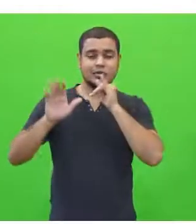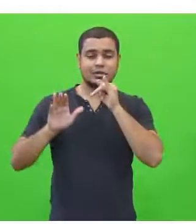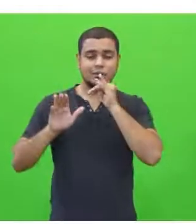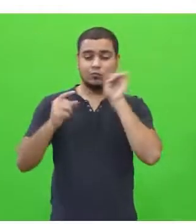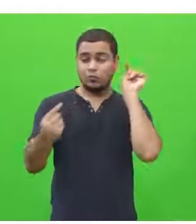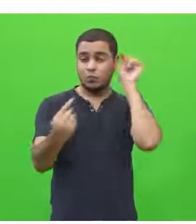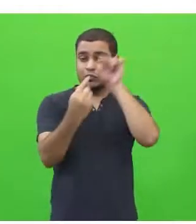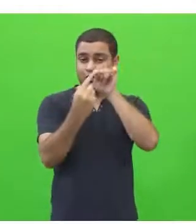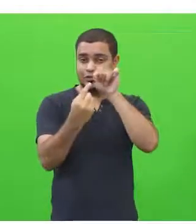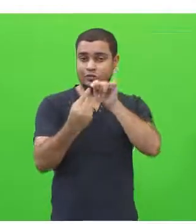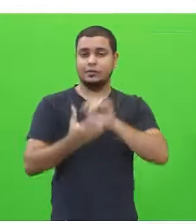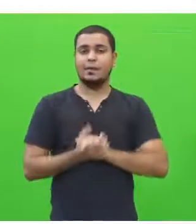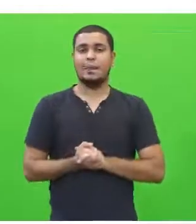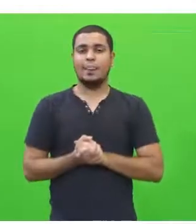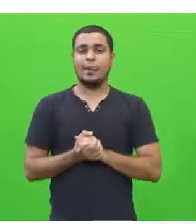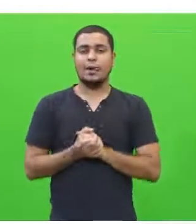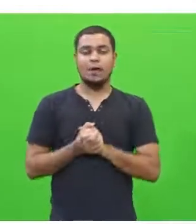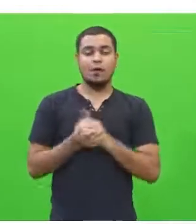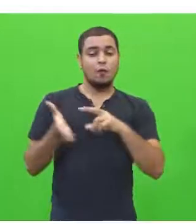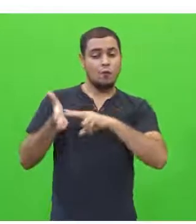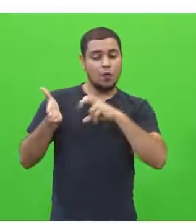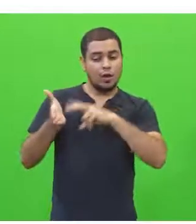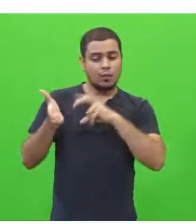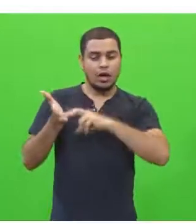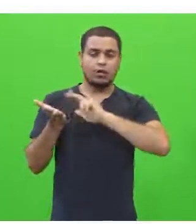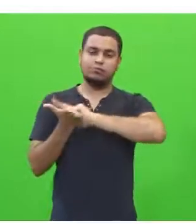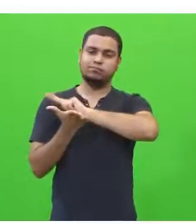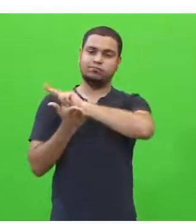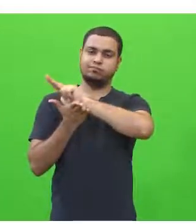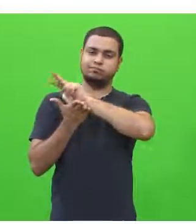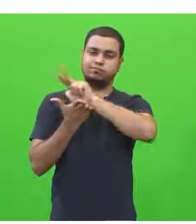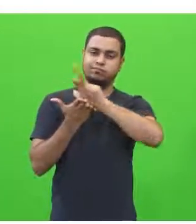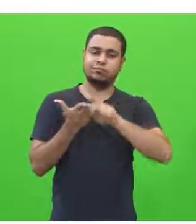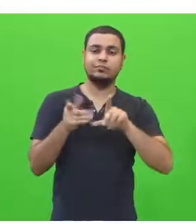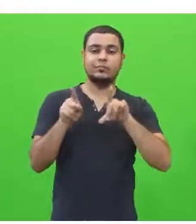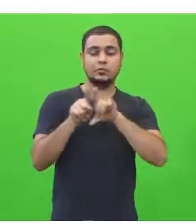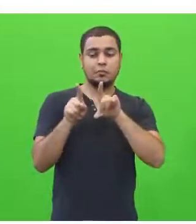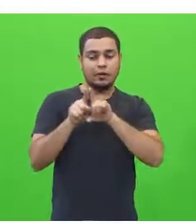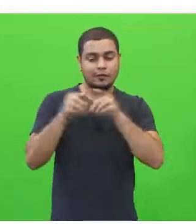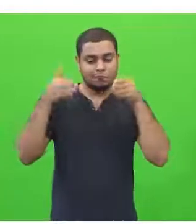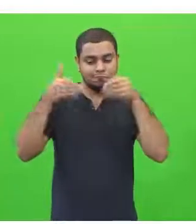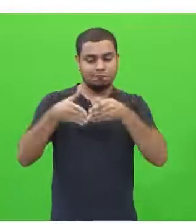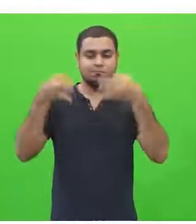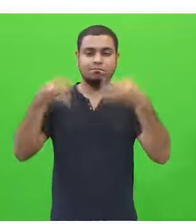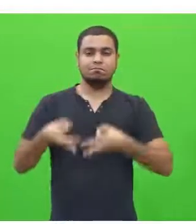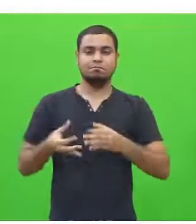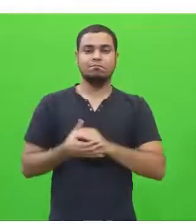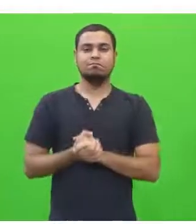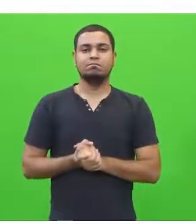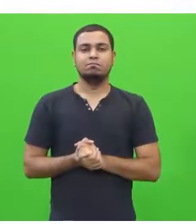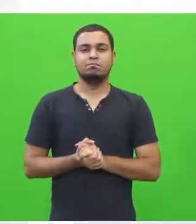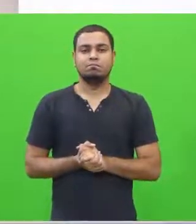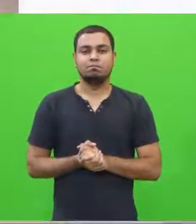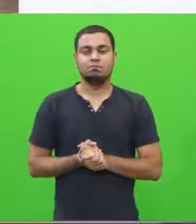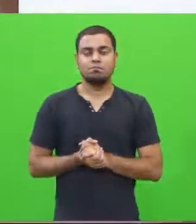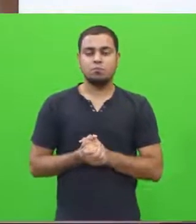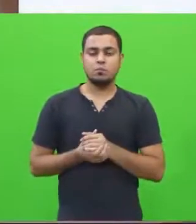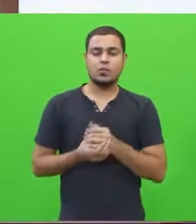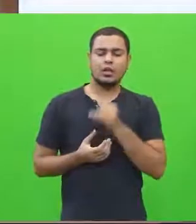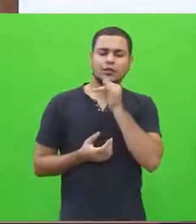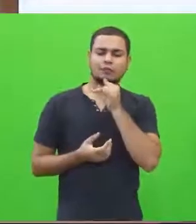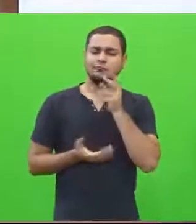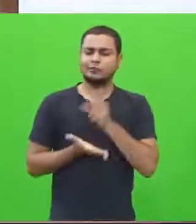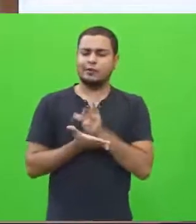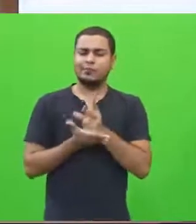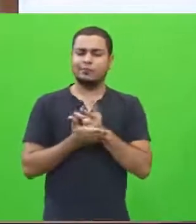objetividade, vocabulário mais variado e preciso. Nós sempre ouvimos falar